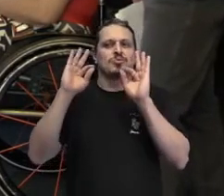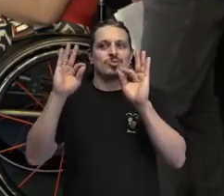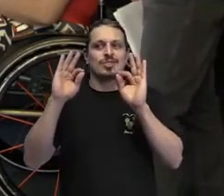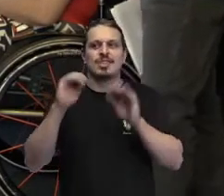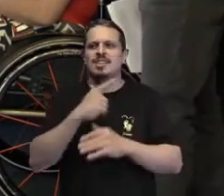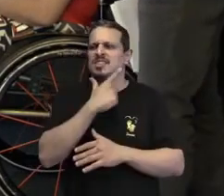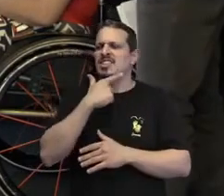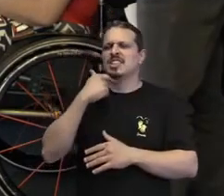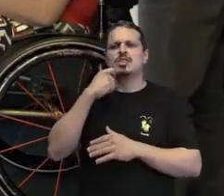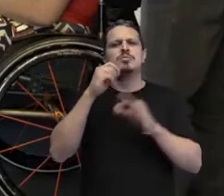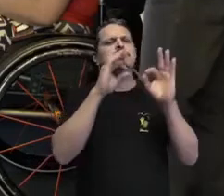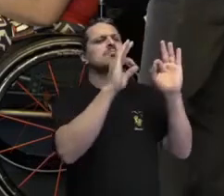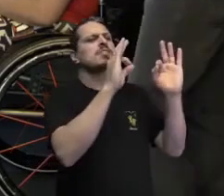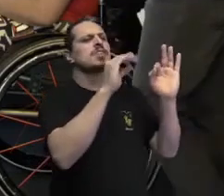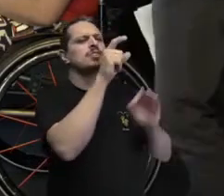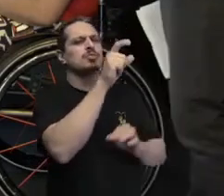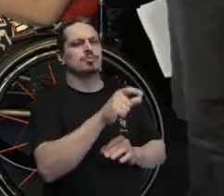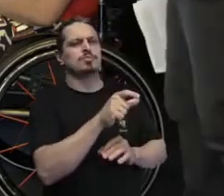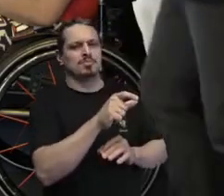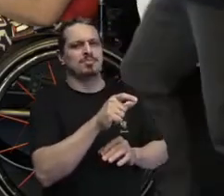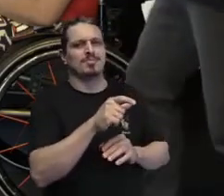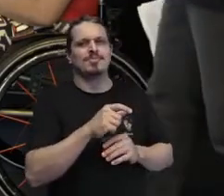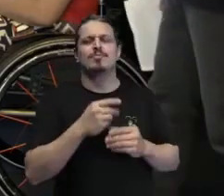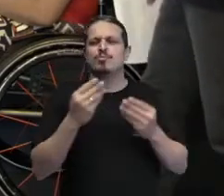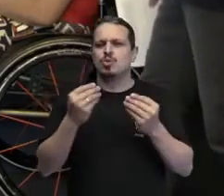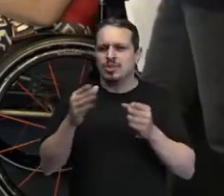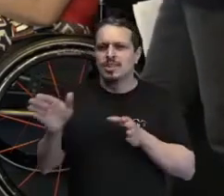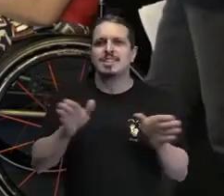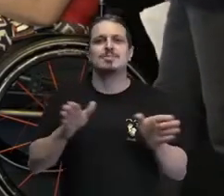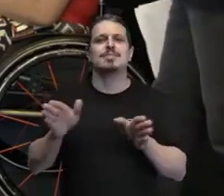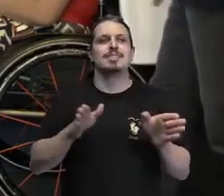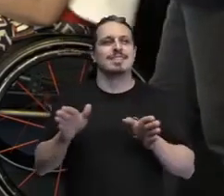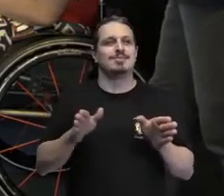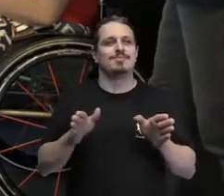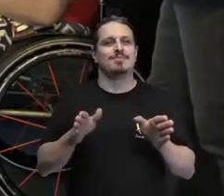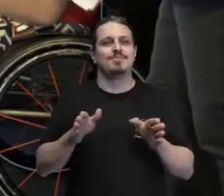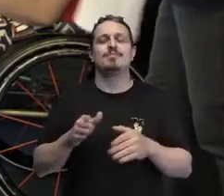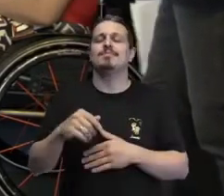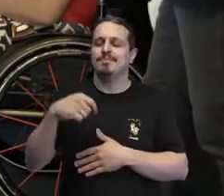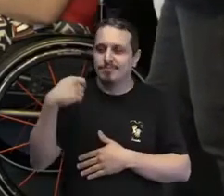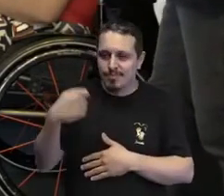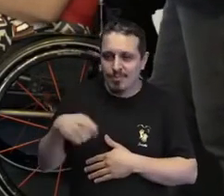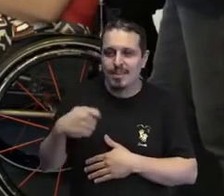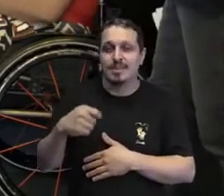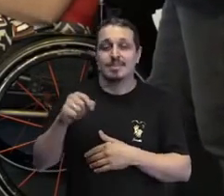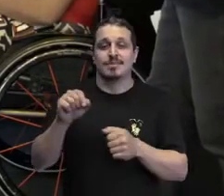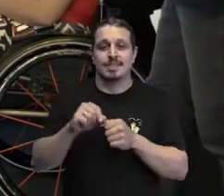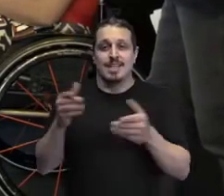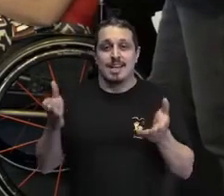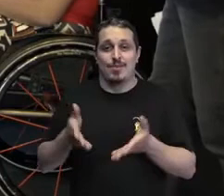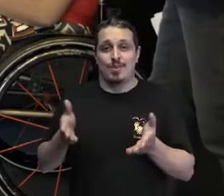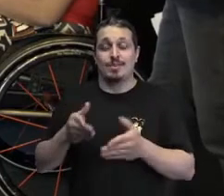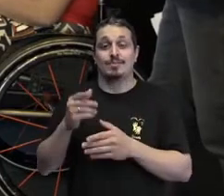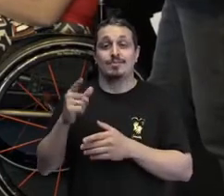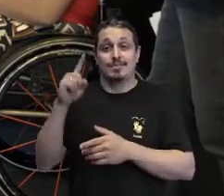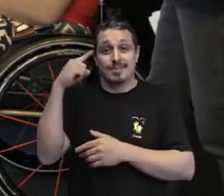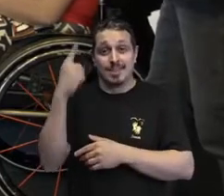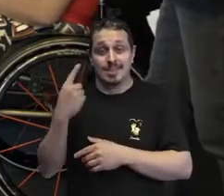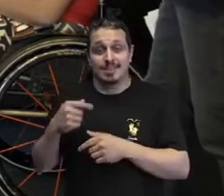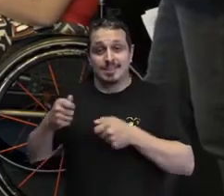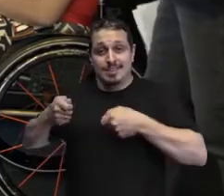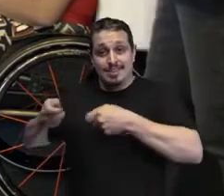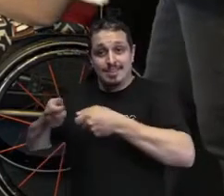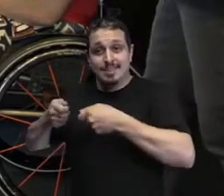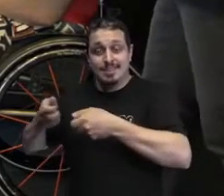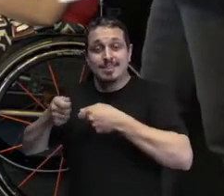Eu acho que você está falando muito bem em relação à acessibilidade, né? Que a acessibilidade deveria ser, tábata? Via de regra, não deveria,